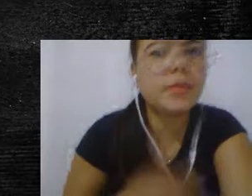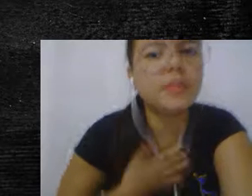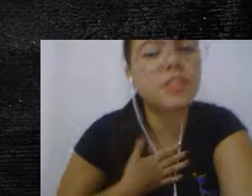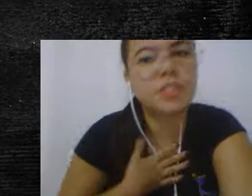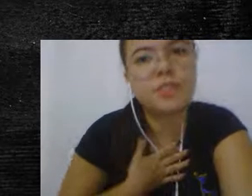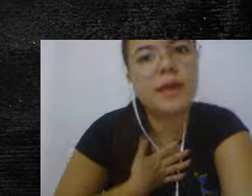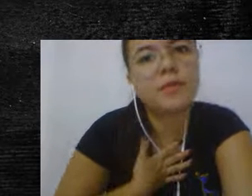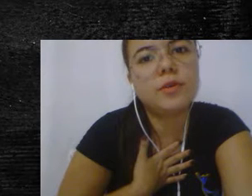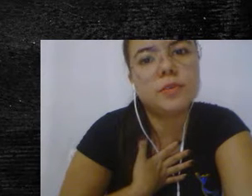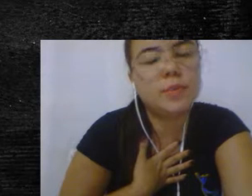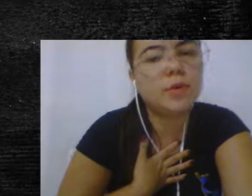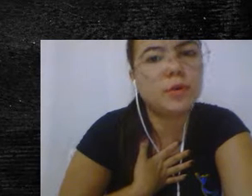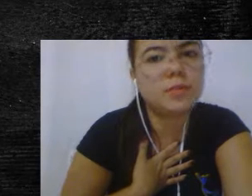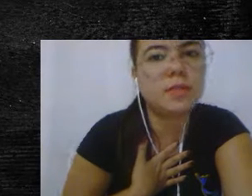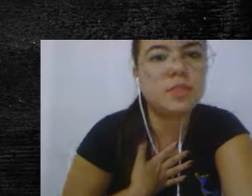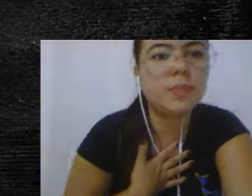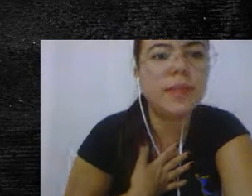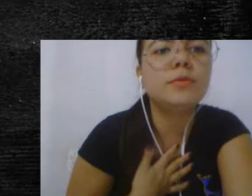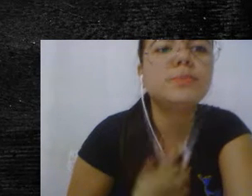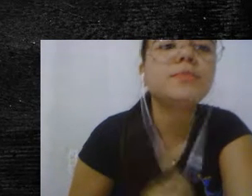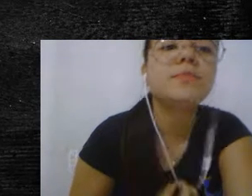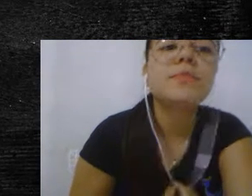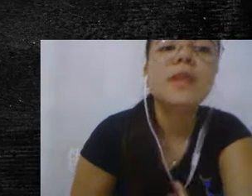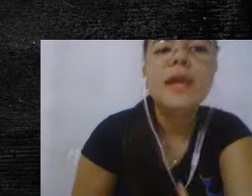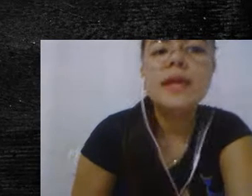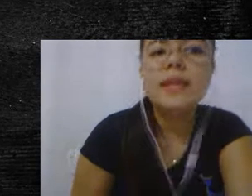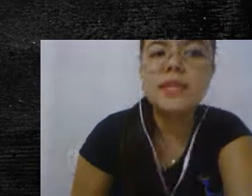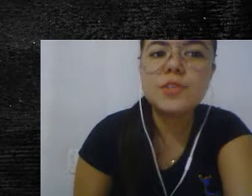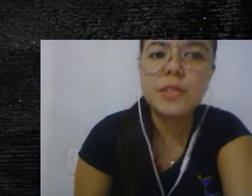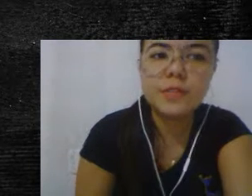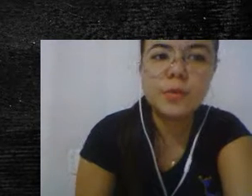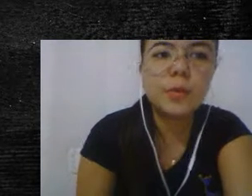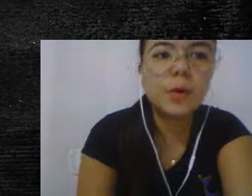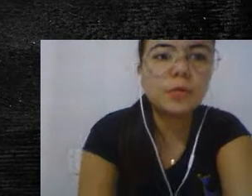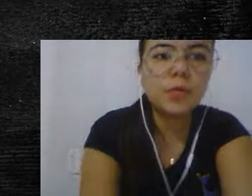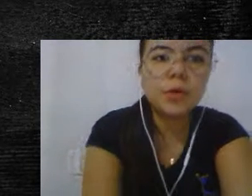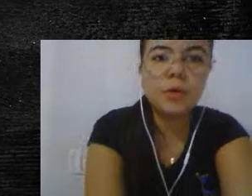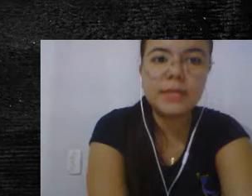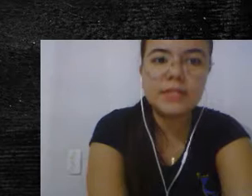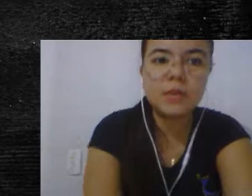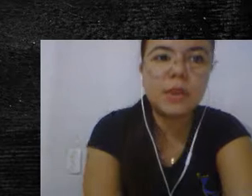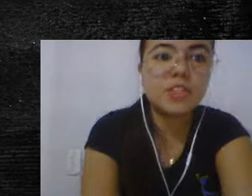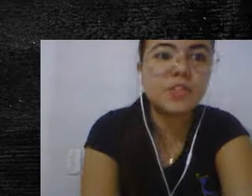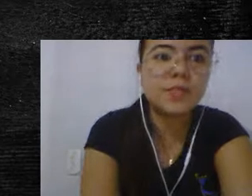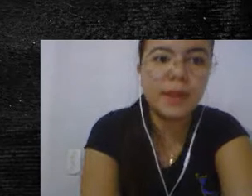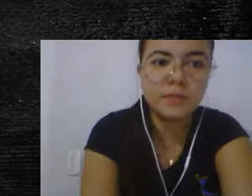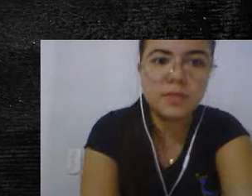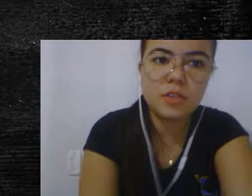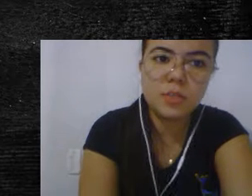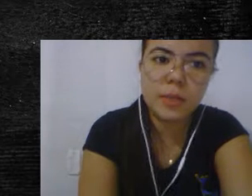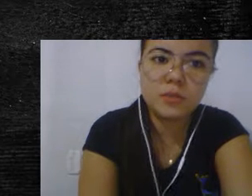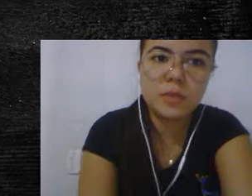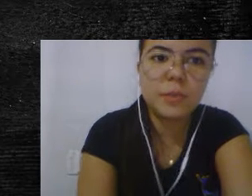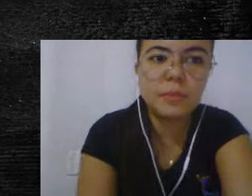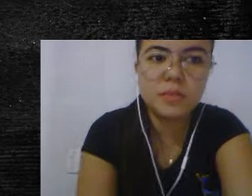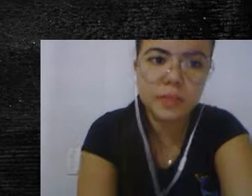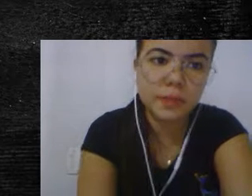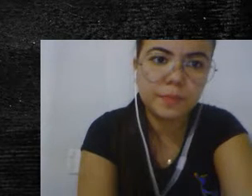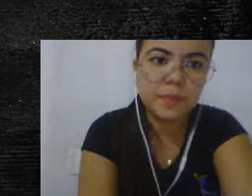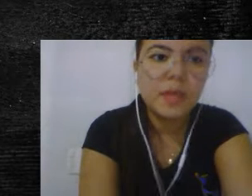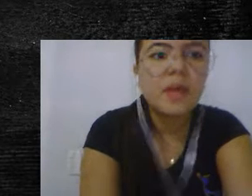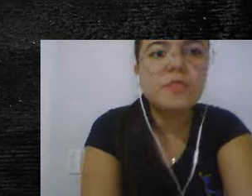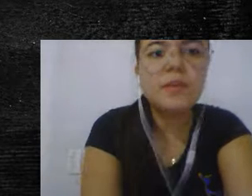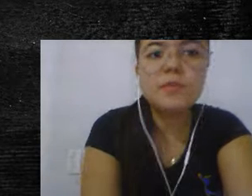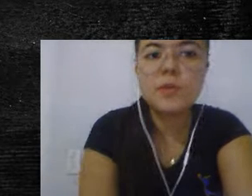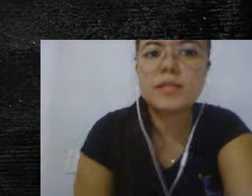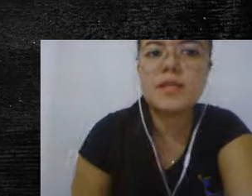muito importante a gente falar sobre o nosso sentimento? Neste livro, o autor conta a história de diversos sentimentos que podemos ter.